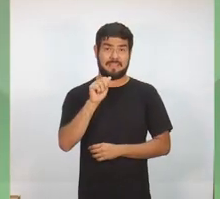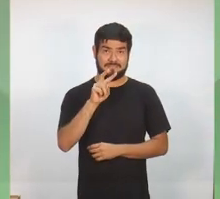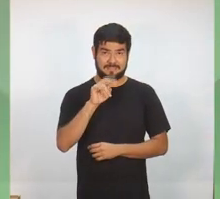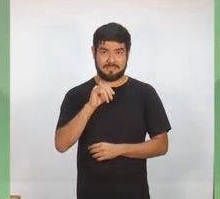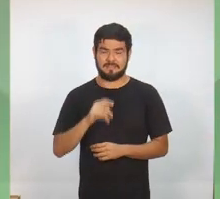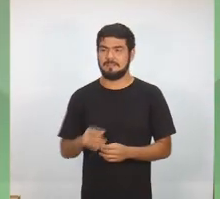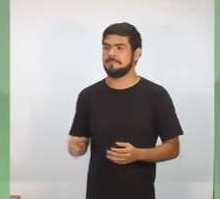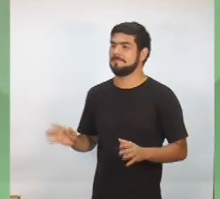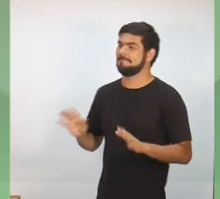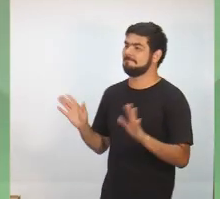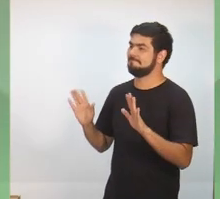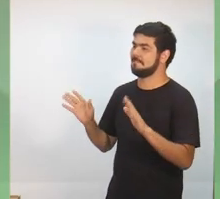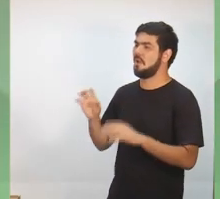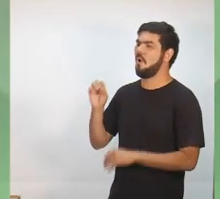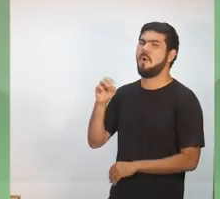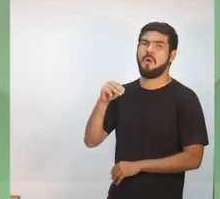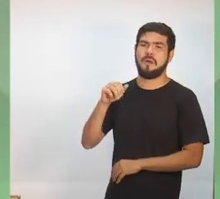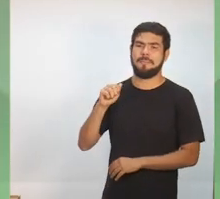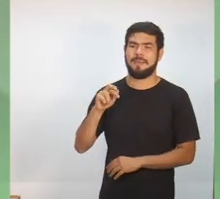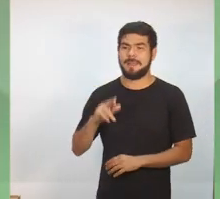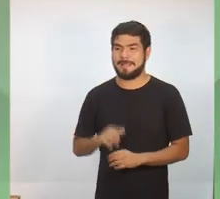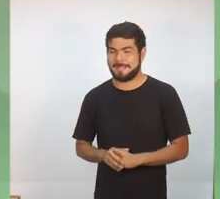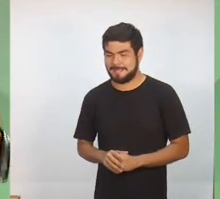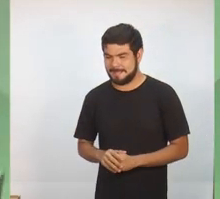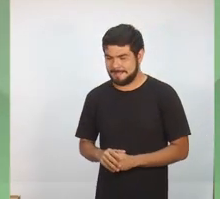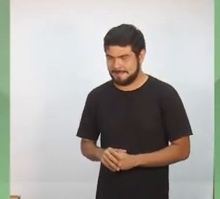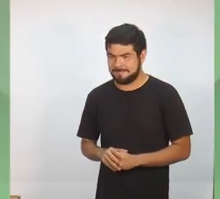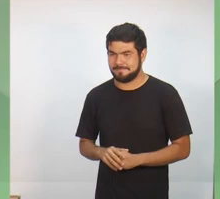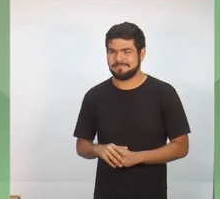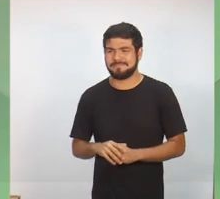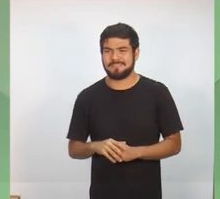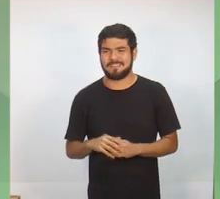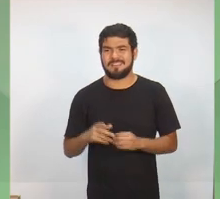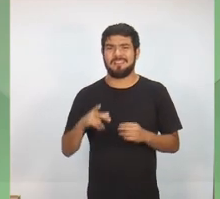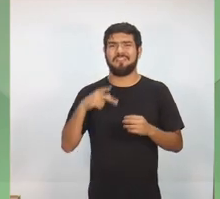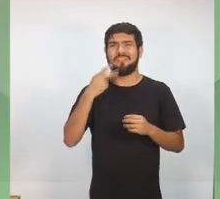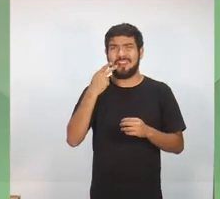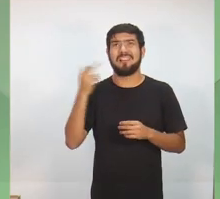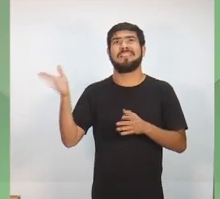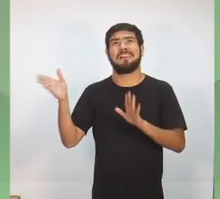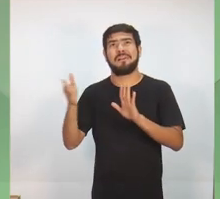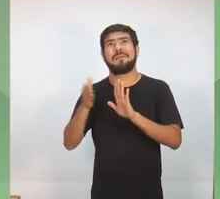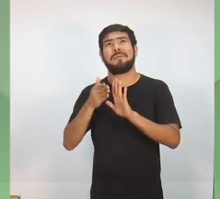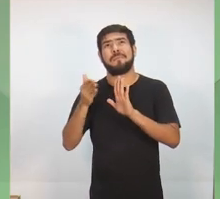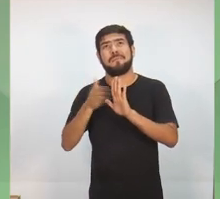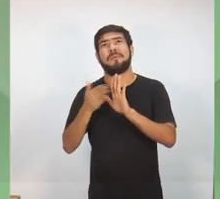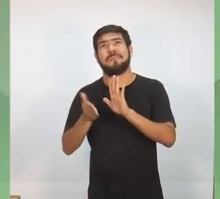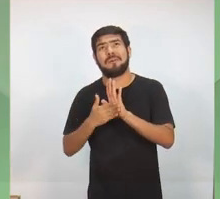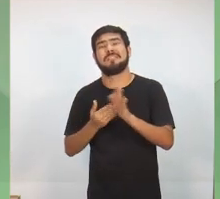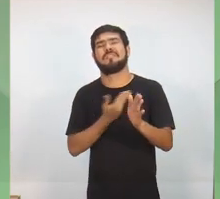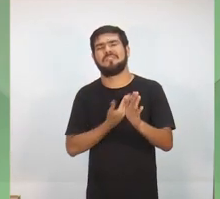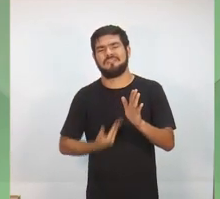Senador Omar, candidato Omar, muito se fala do seu plano de governo, o projeto instituído